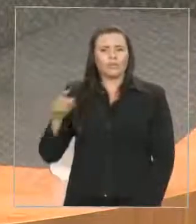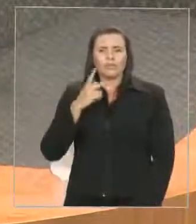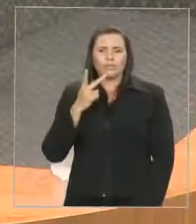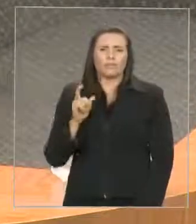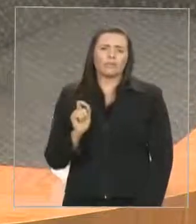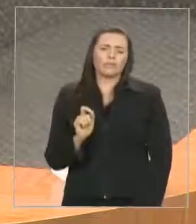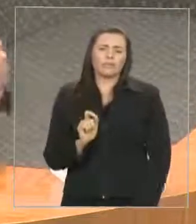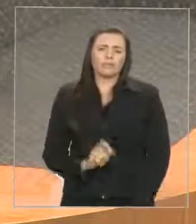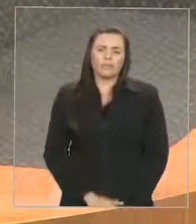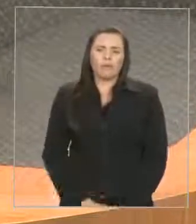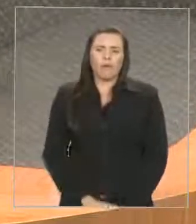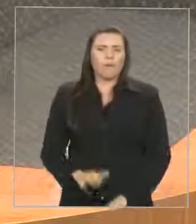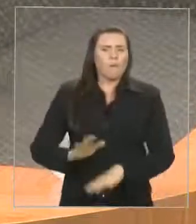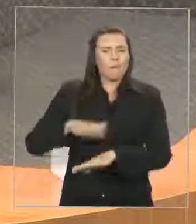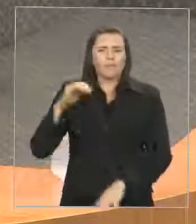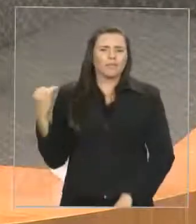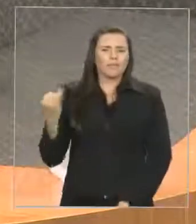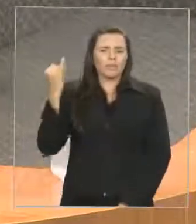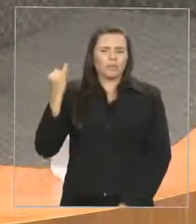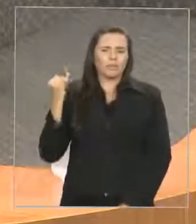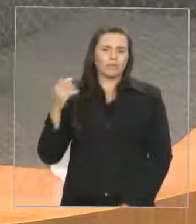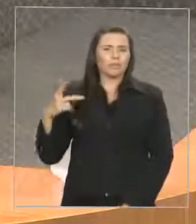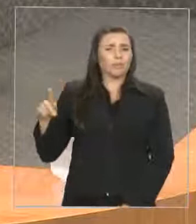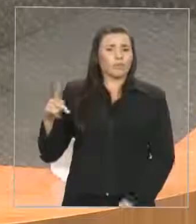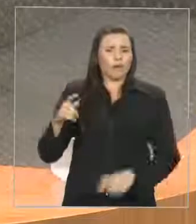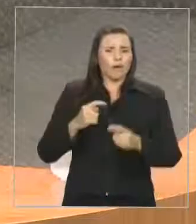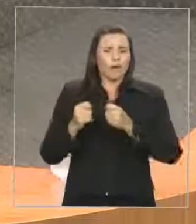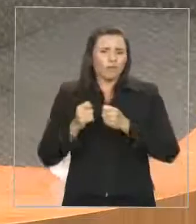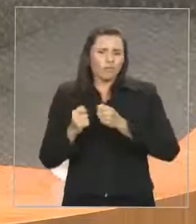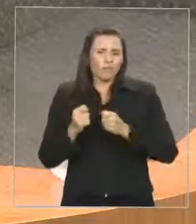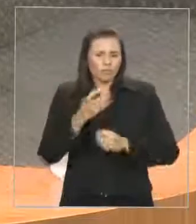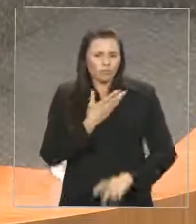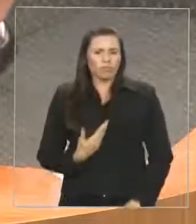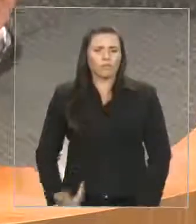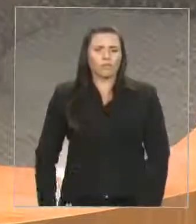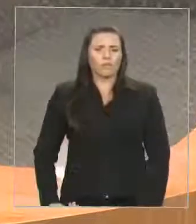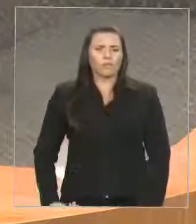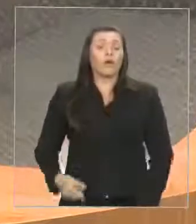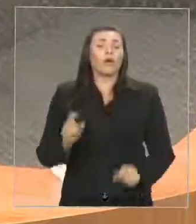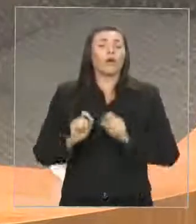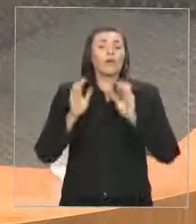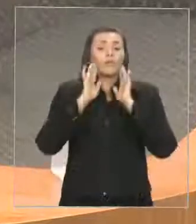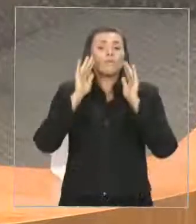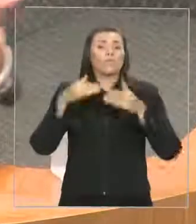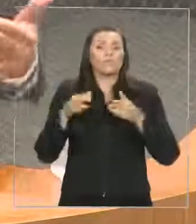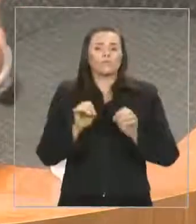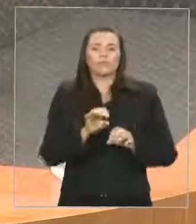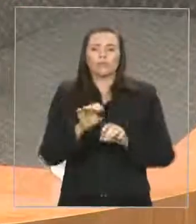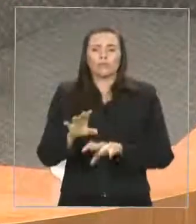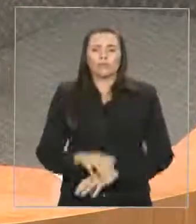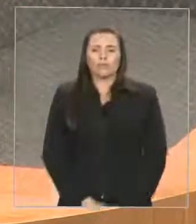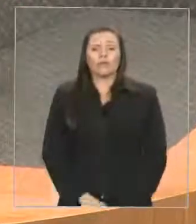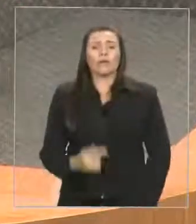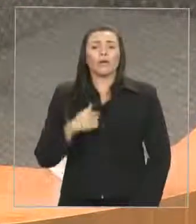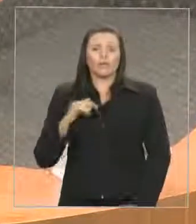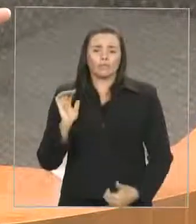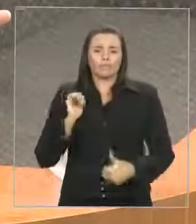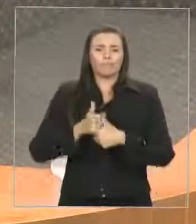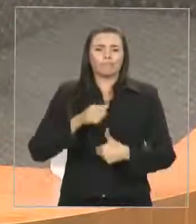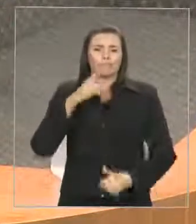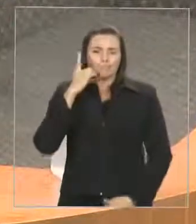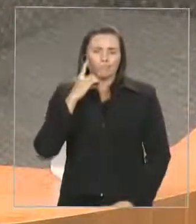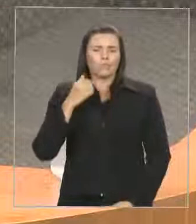administração é a educação. Senhoras e senhores, e como parlamentar, e das nossas atribuições, uma delas é